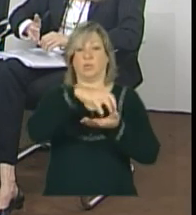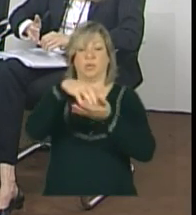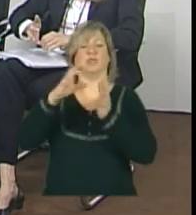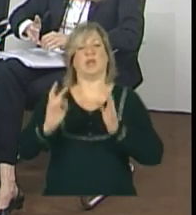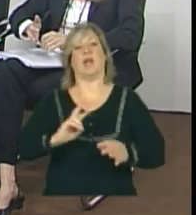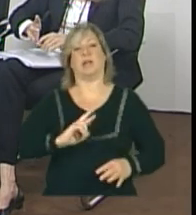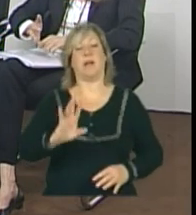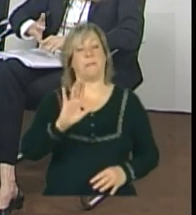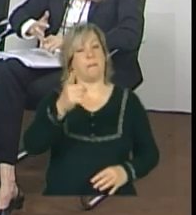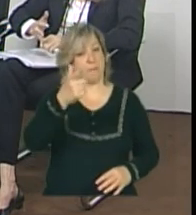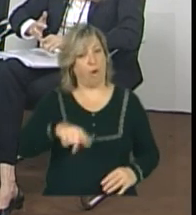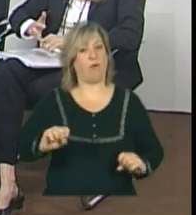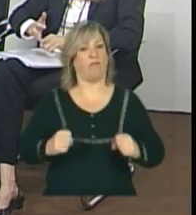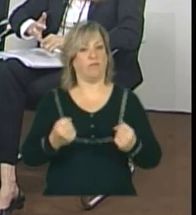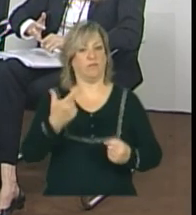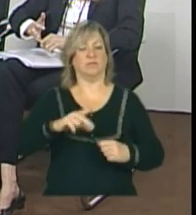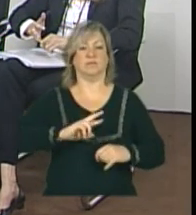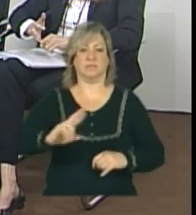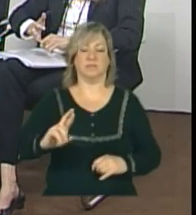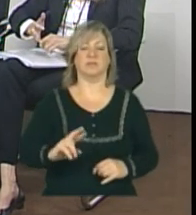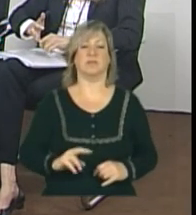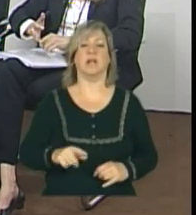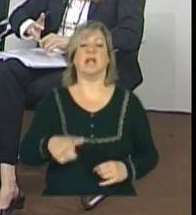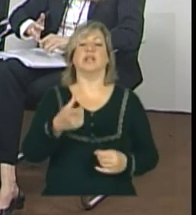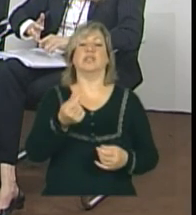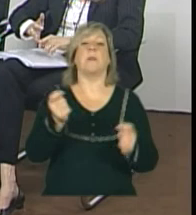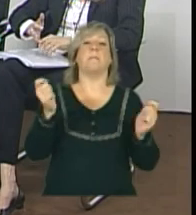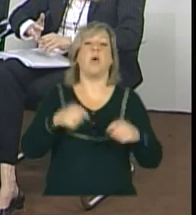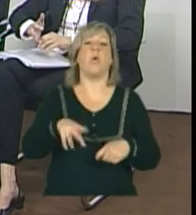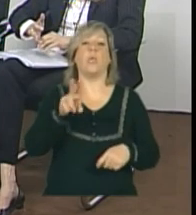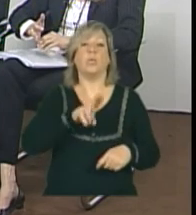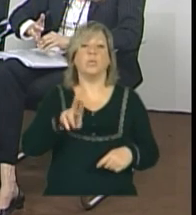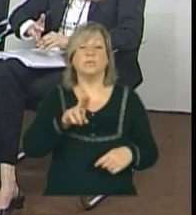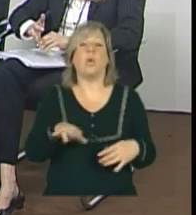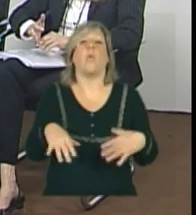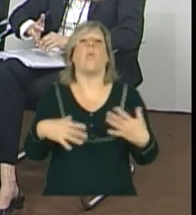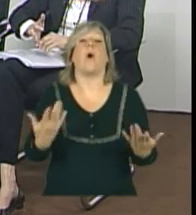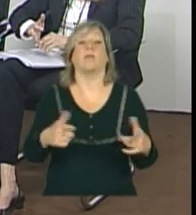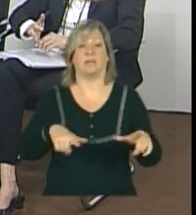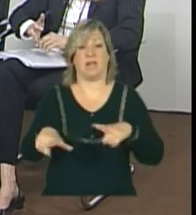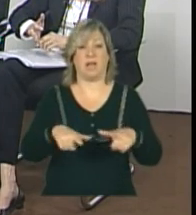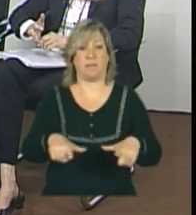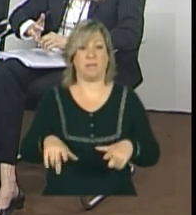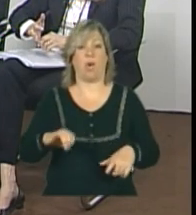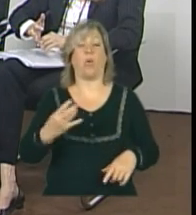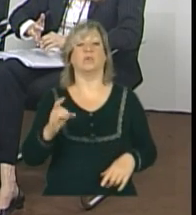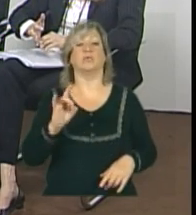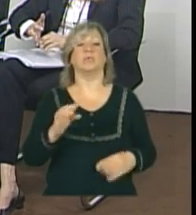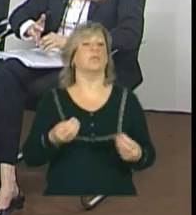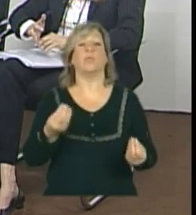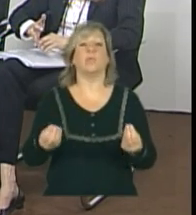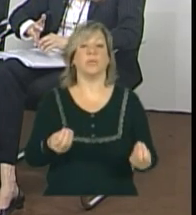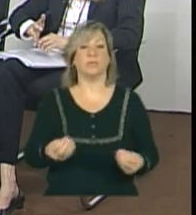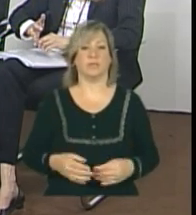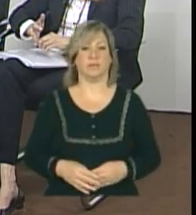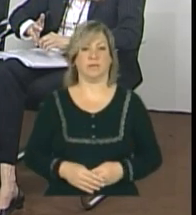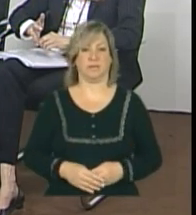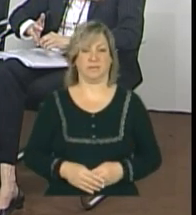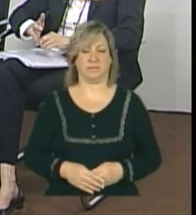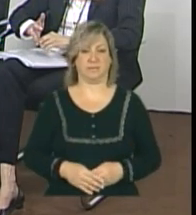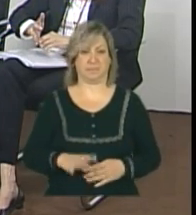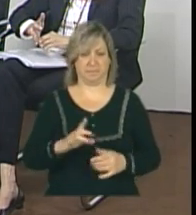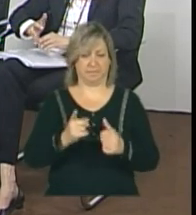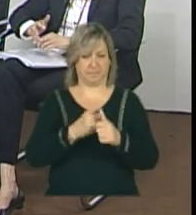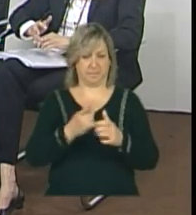respondido, mas é bom reforçar. E o recurso poderá ser gasto com que tipos de atividades ou se é só para o consumo? Acho que vou fazer uma pergunta de cada